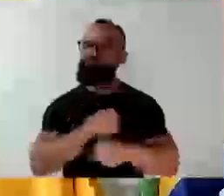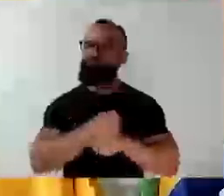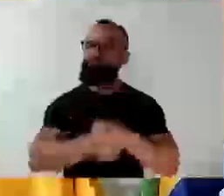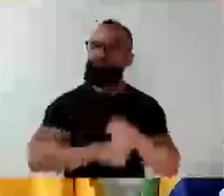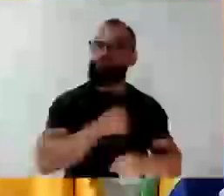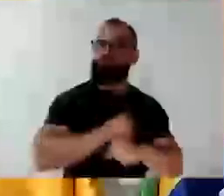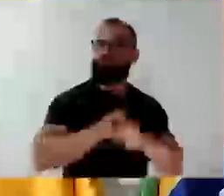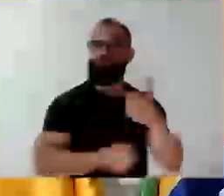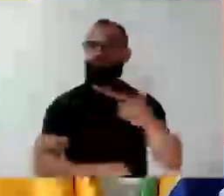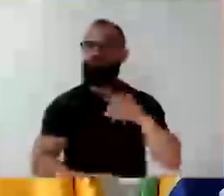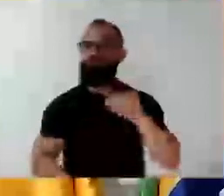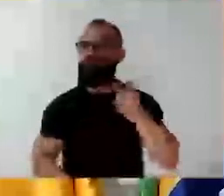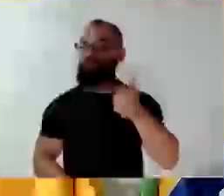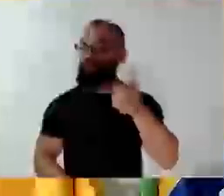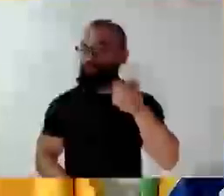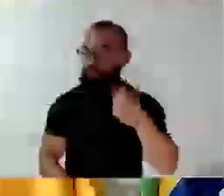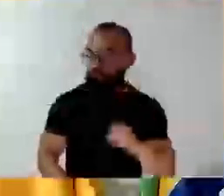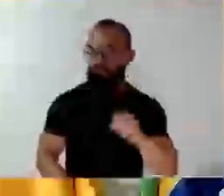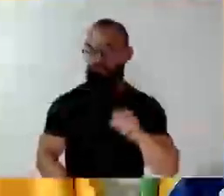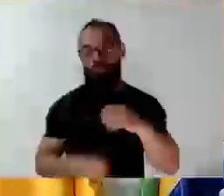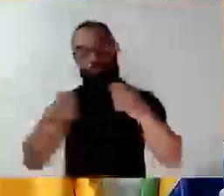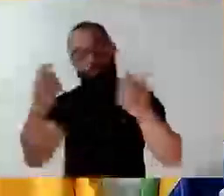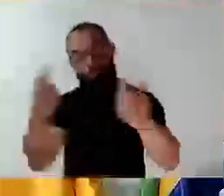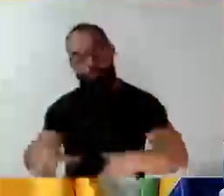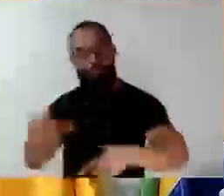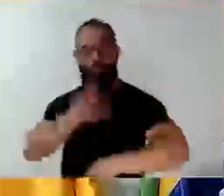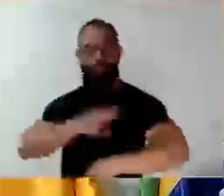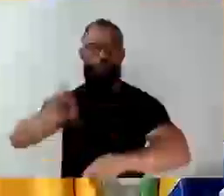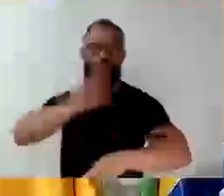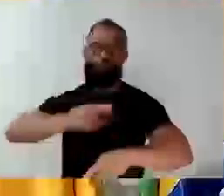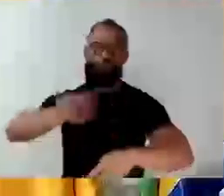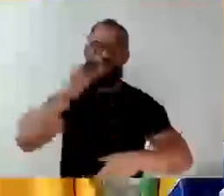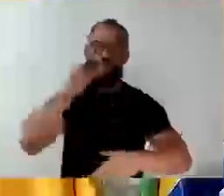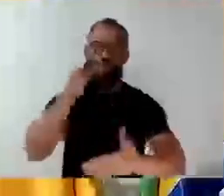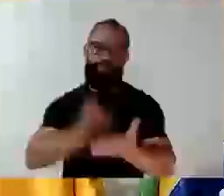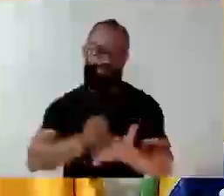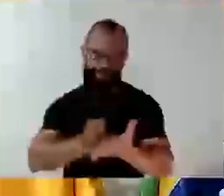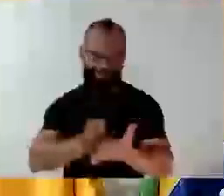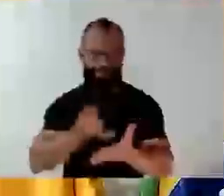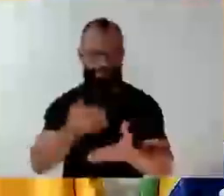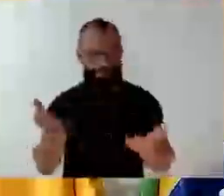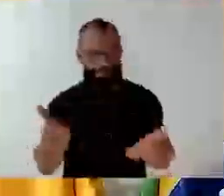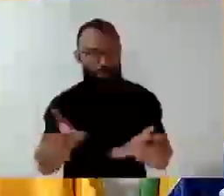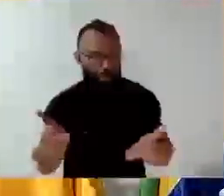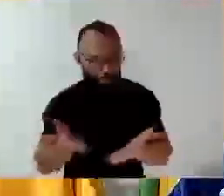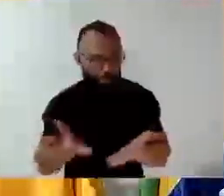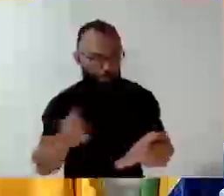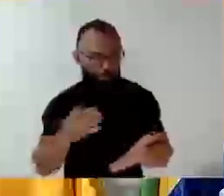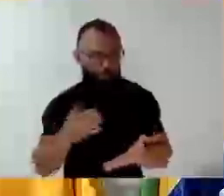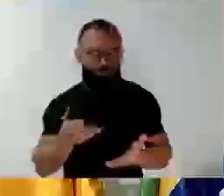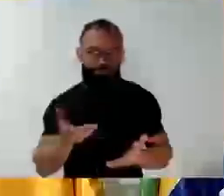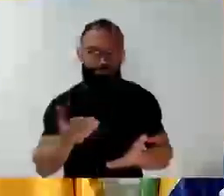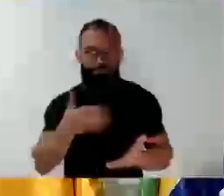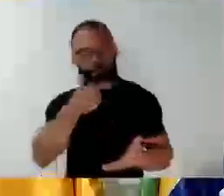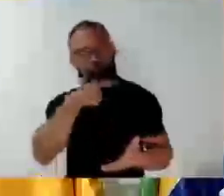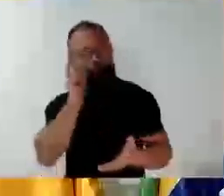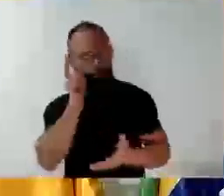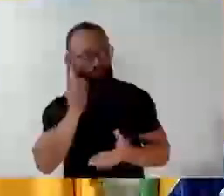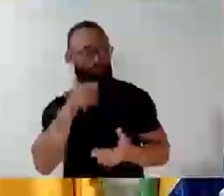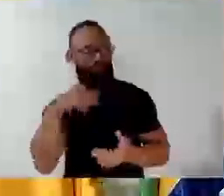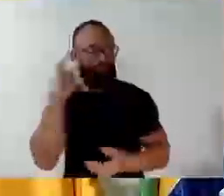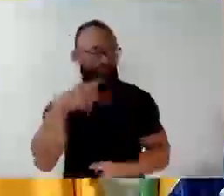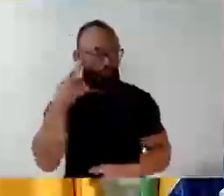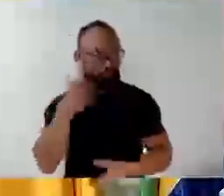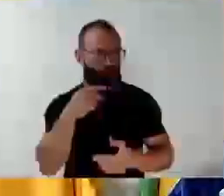onde estão sendo investidos esses recursos. Então, ontem, os vereadores fizeram o